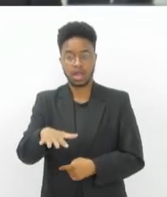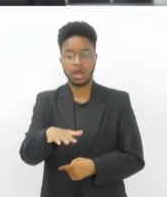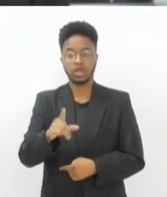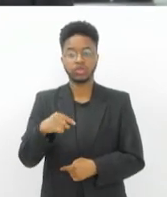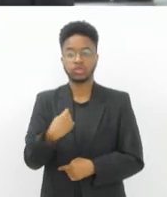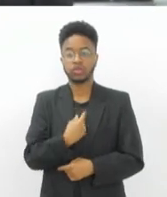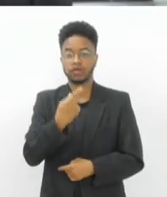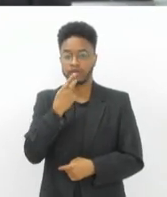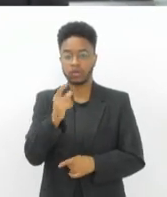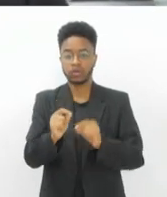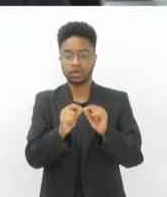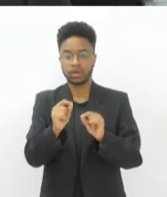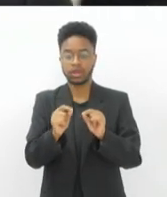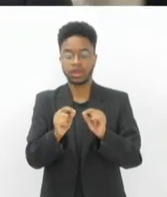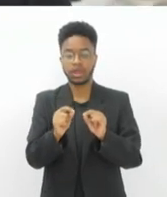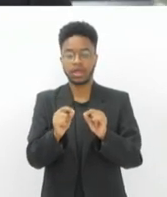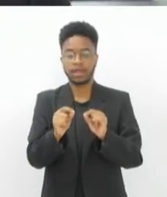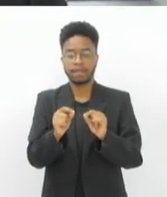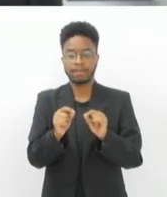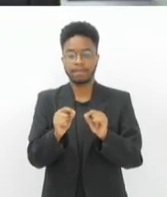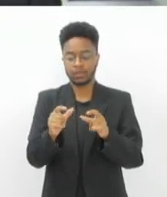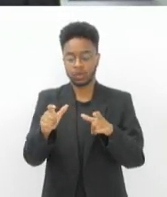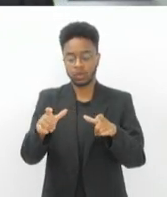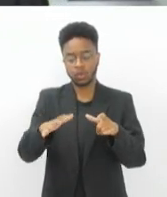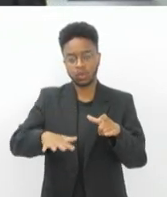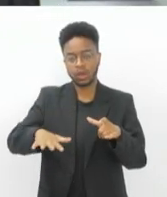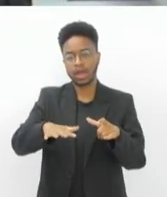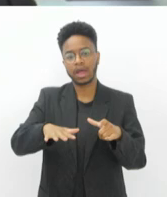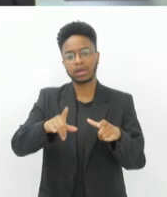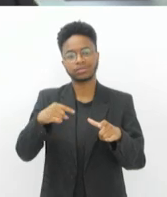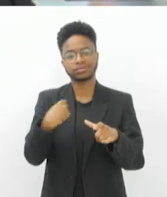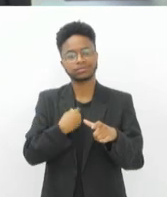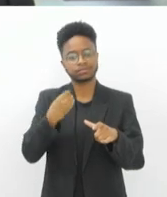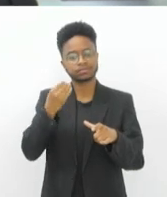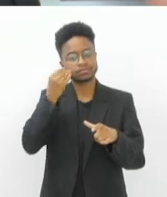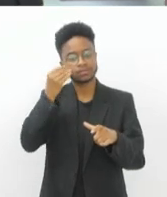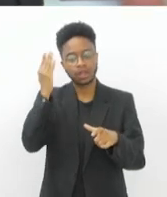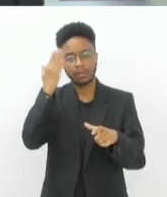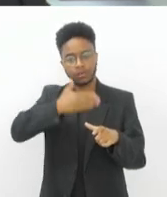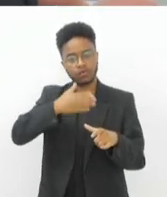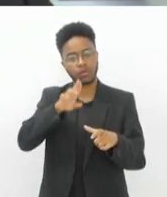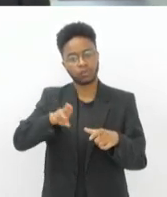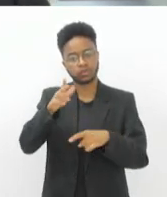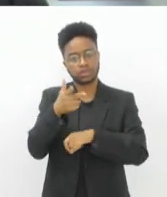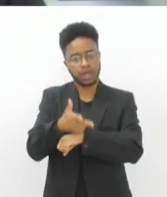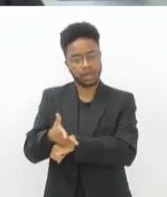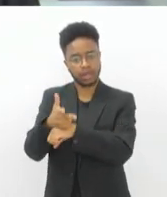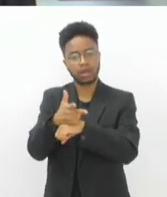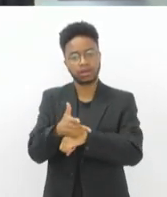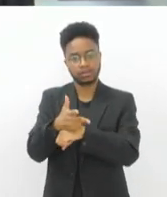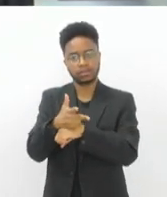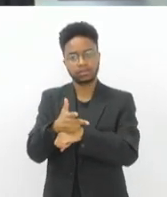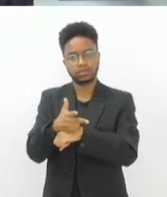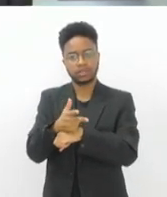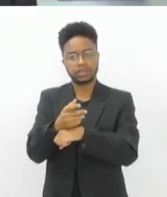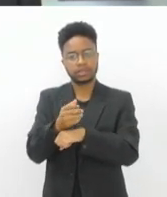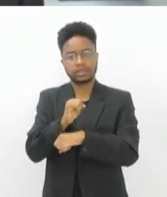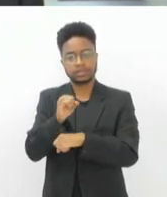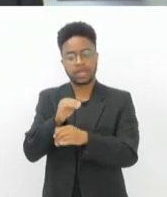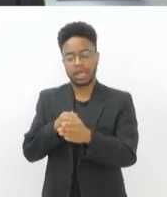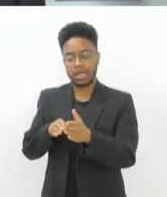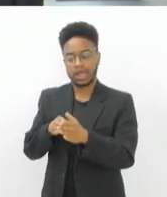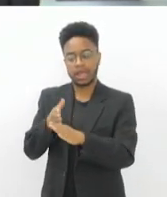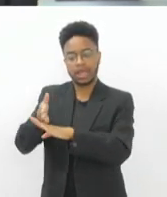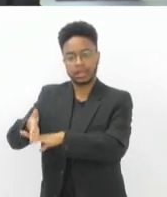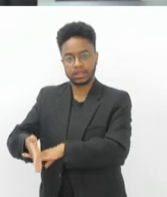jogo do bicho, é uma maneira que a gente tem de poder provar através das câmeras, com a entrada de veículos e o